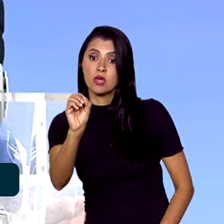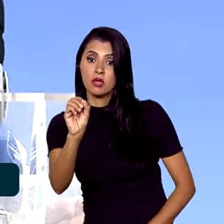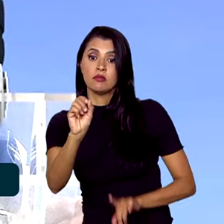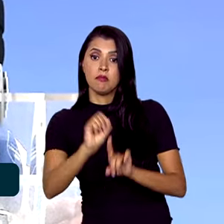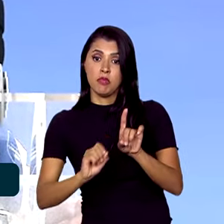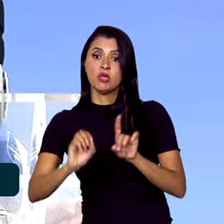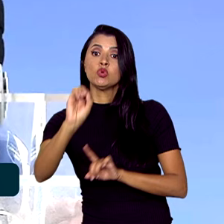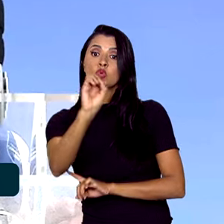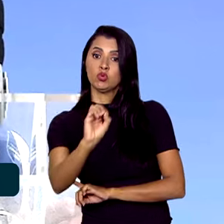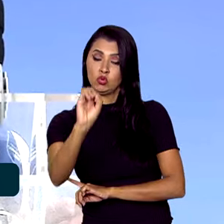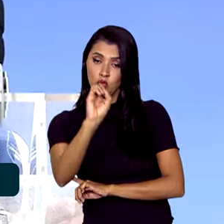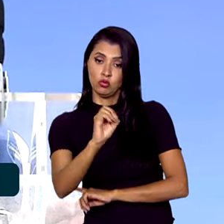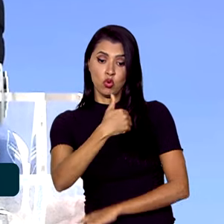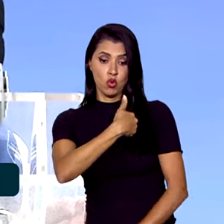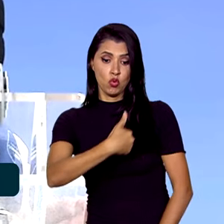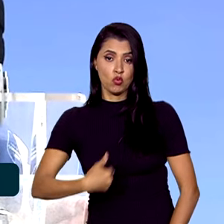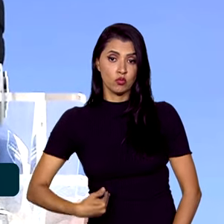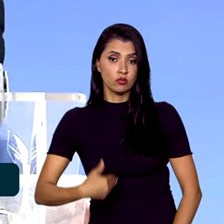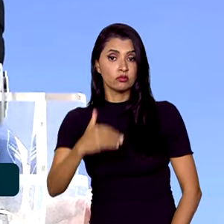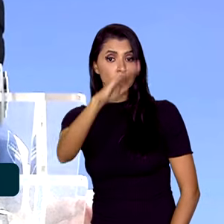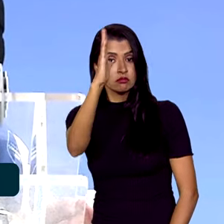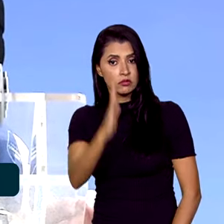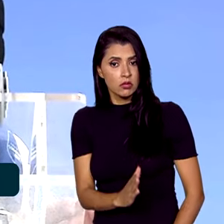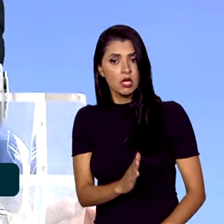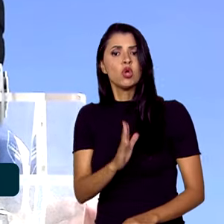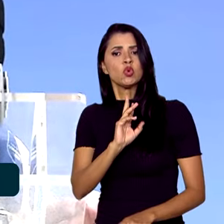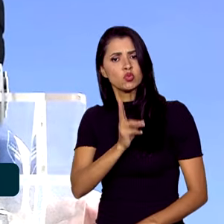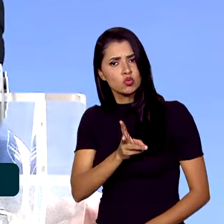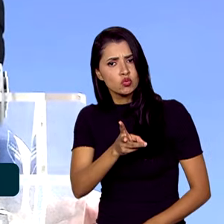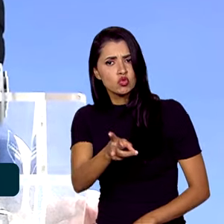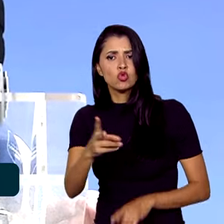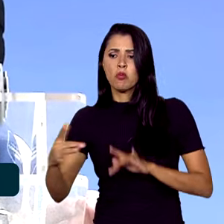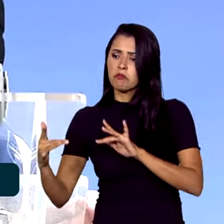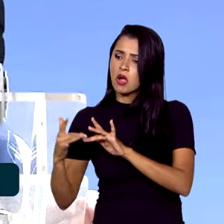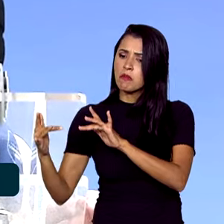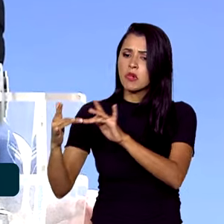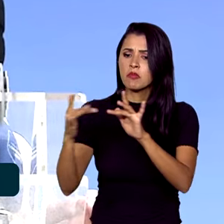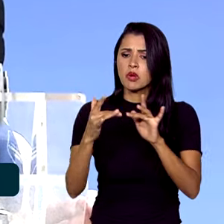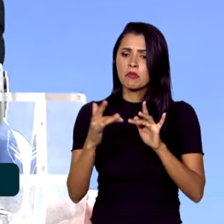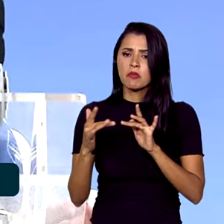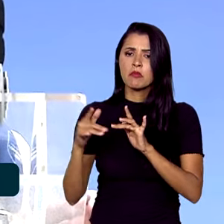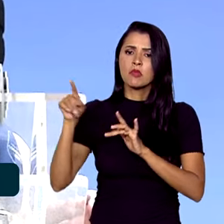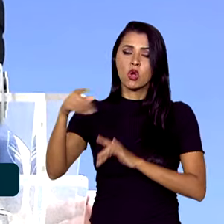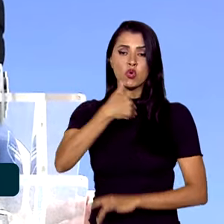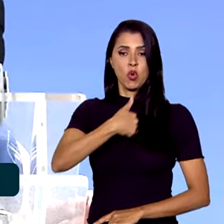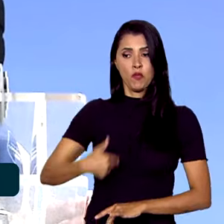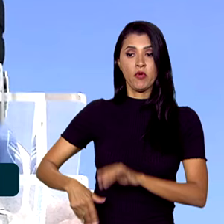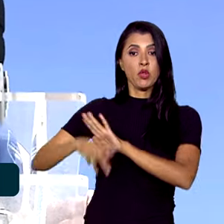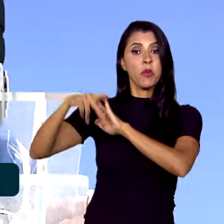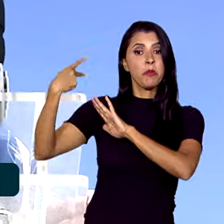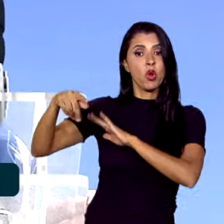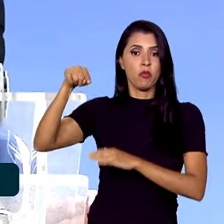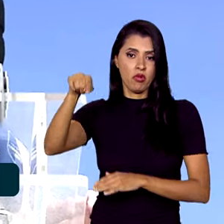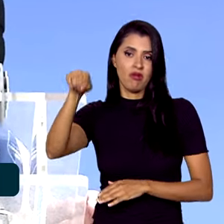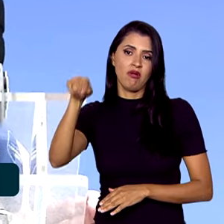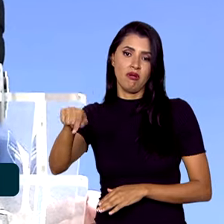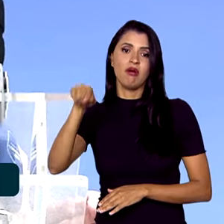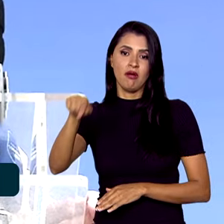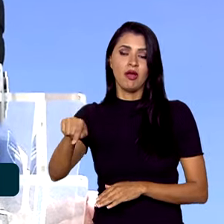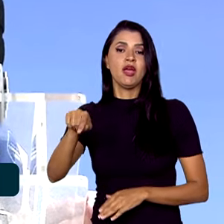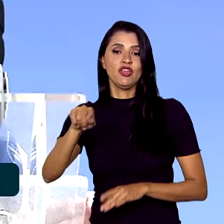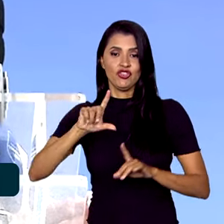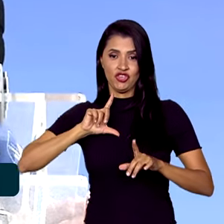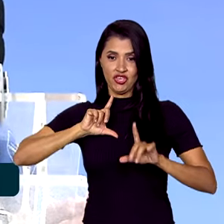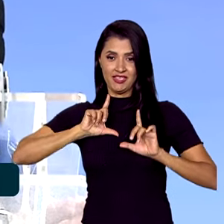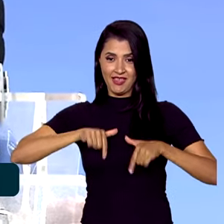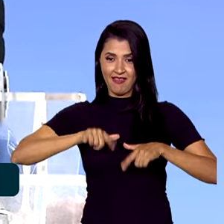o governo brasileiro, continuou os contatos com os governos envolvidos, com o governo de Israel,